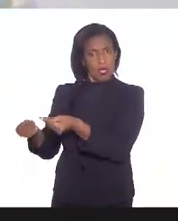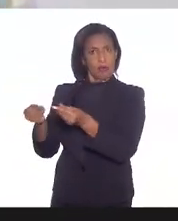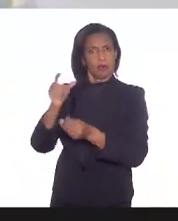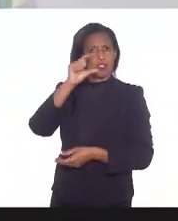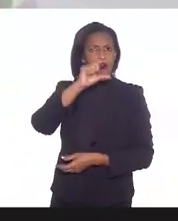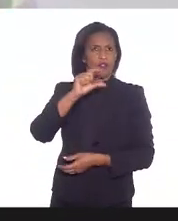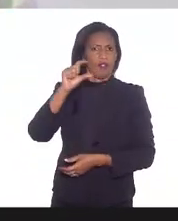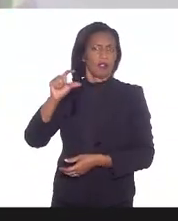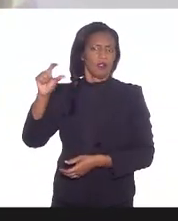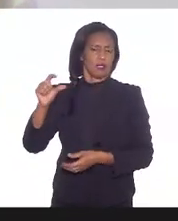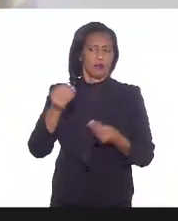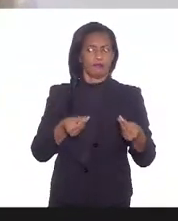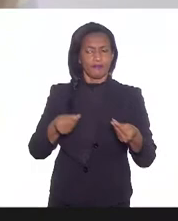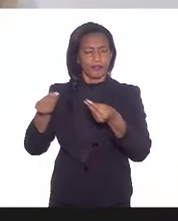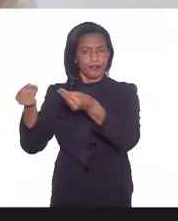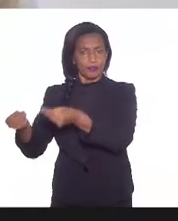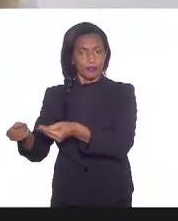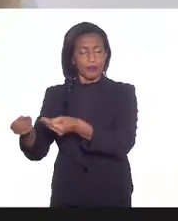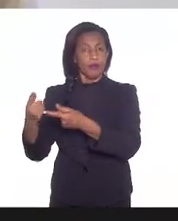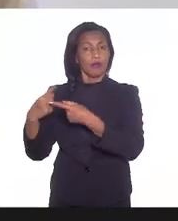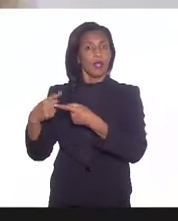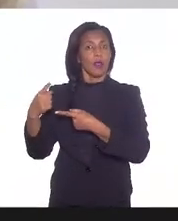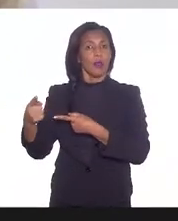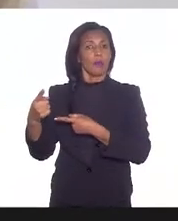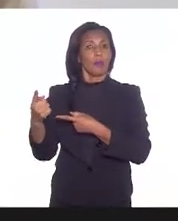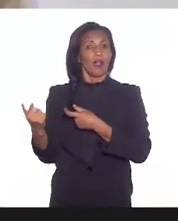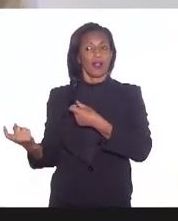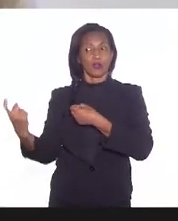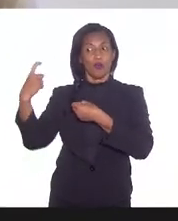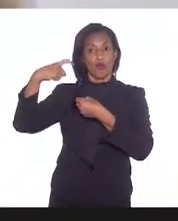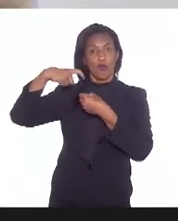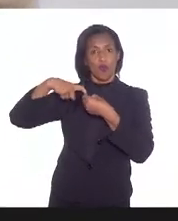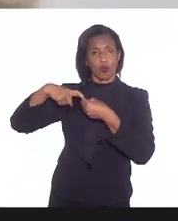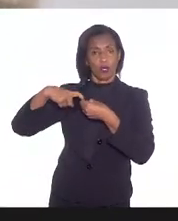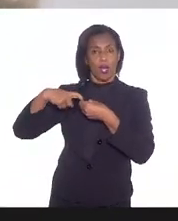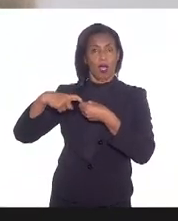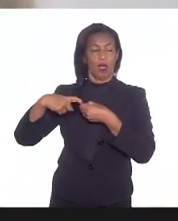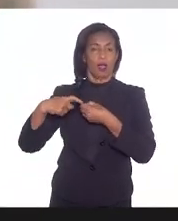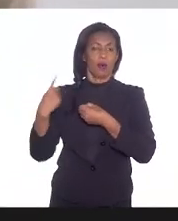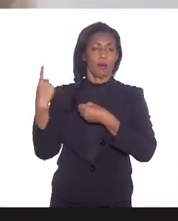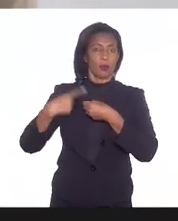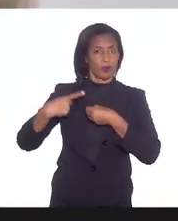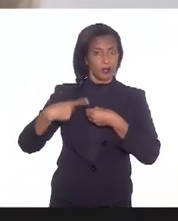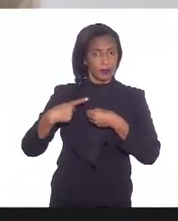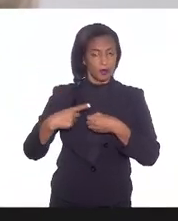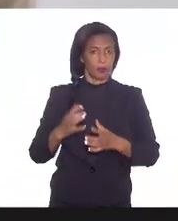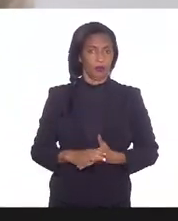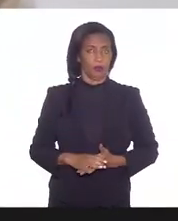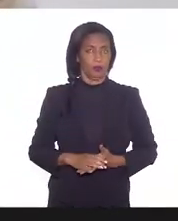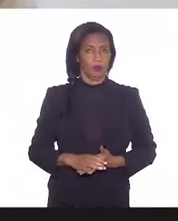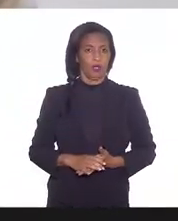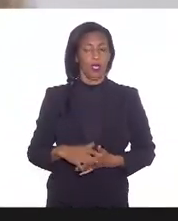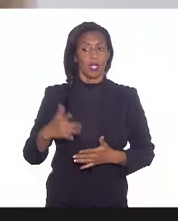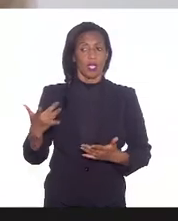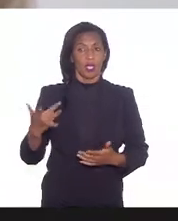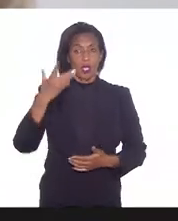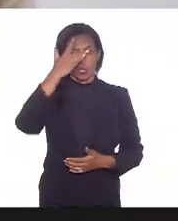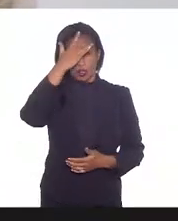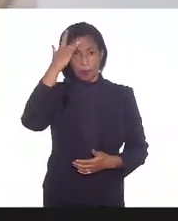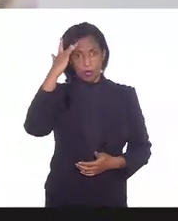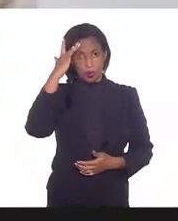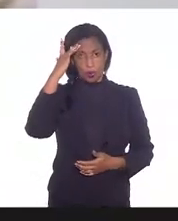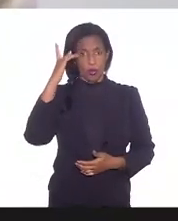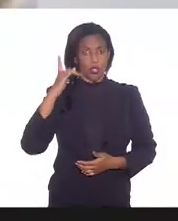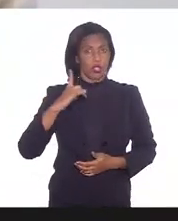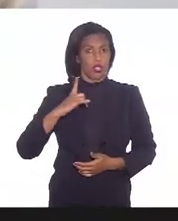desse retorno dos municípios. e aqueles que tinham portos com